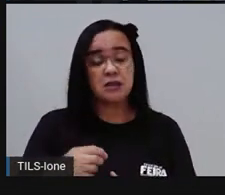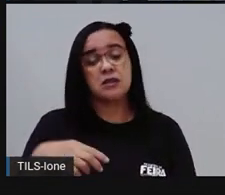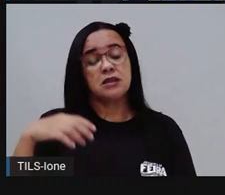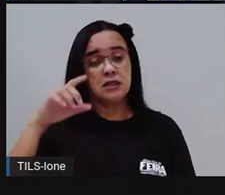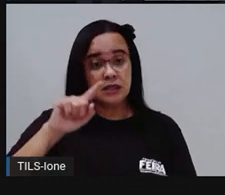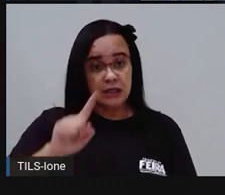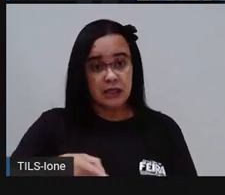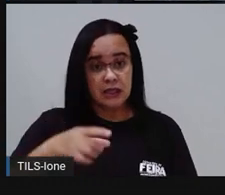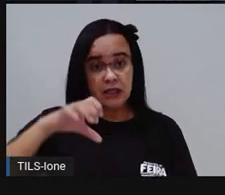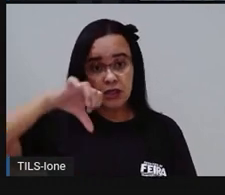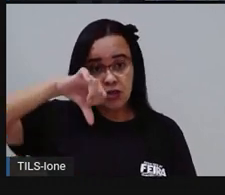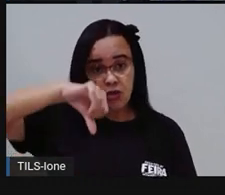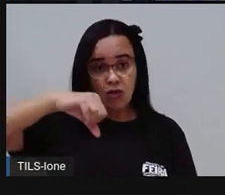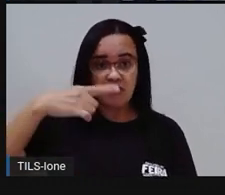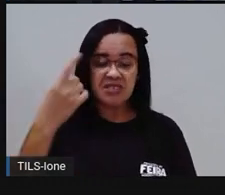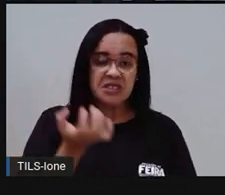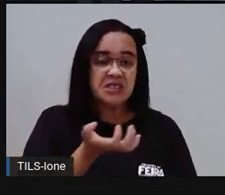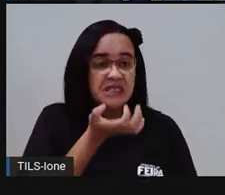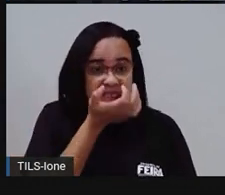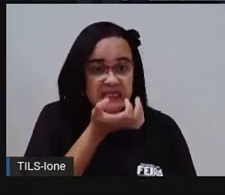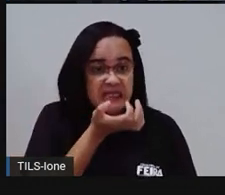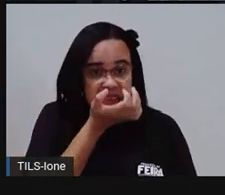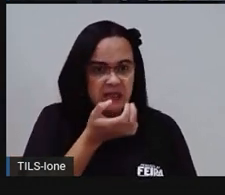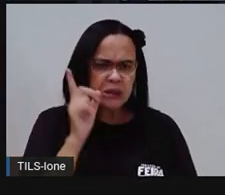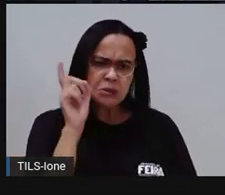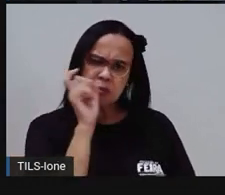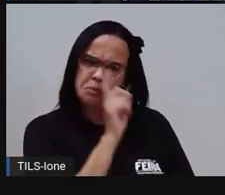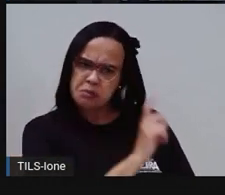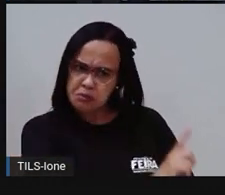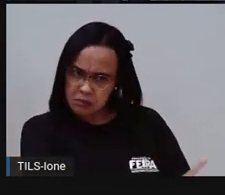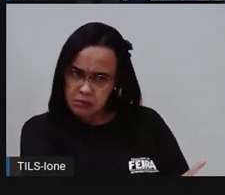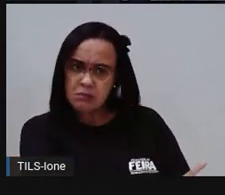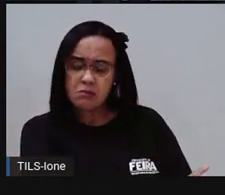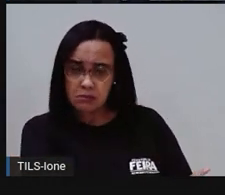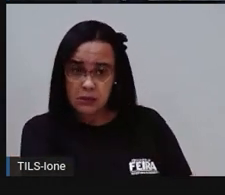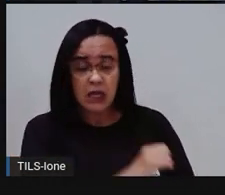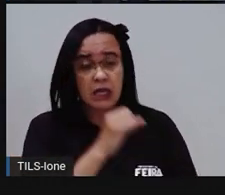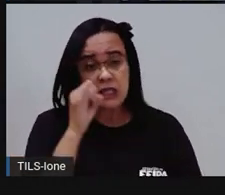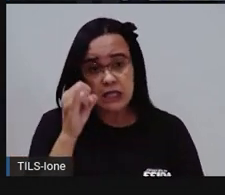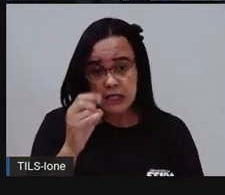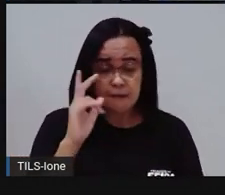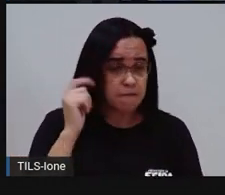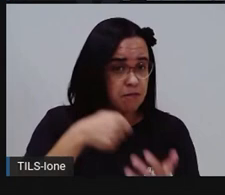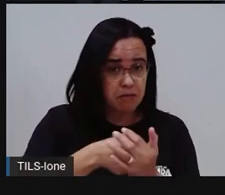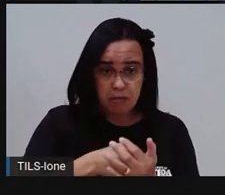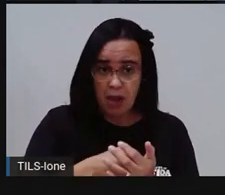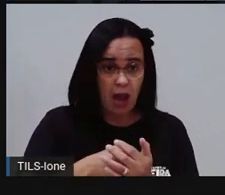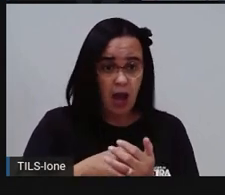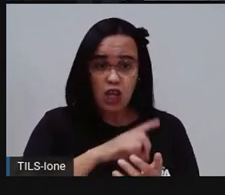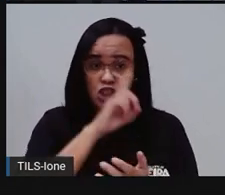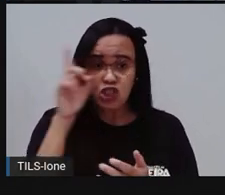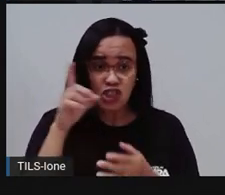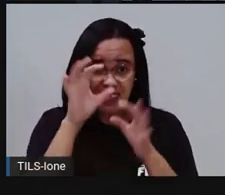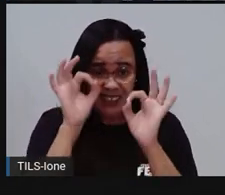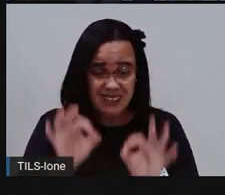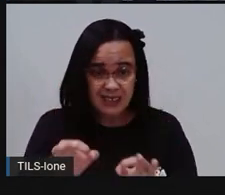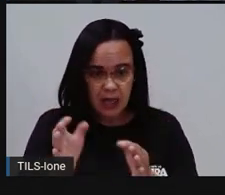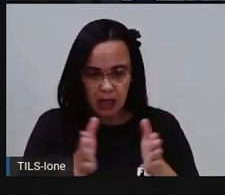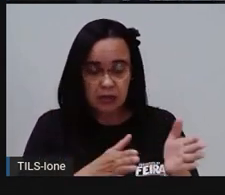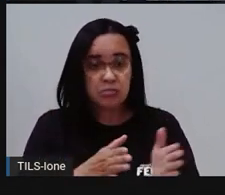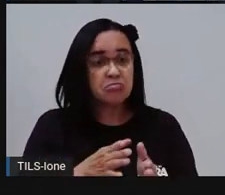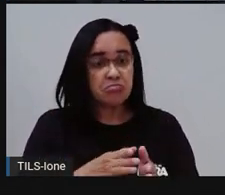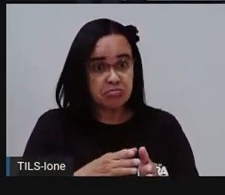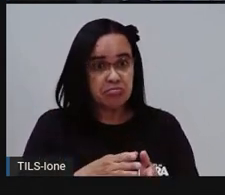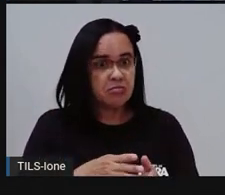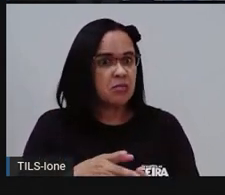E aí a gente tem que lembrar isso, né? Que se não pagar essa conta no prazo certo, a corre,